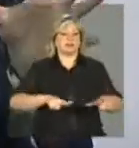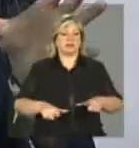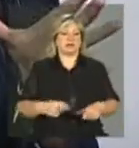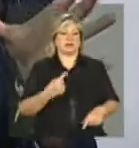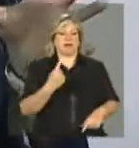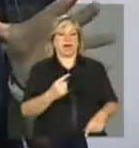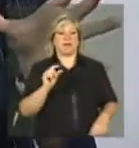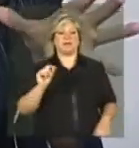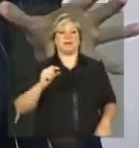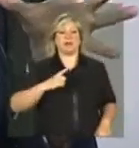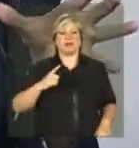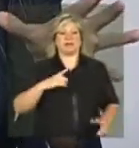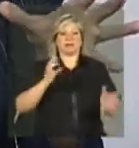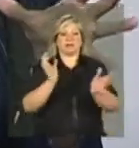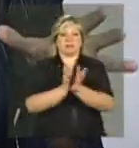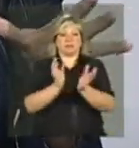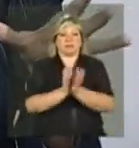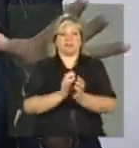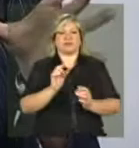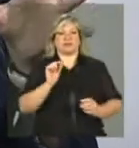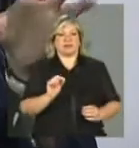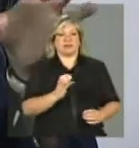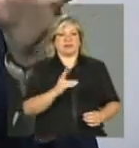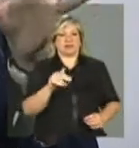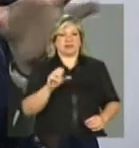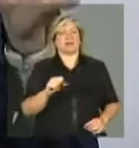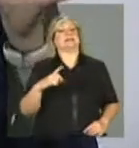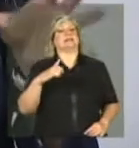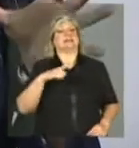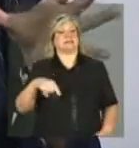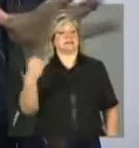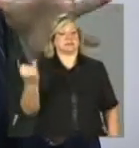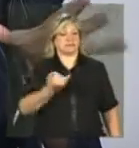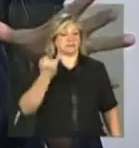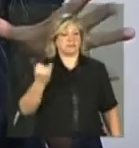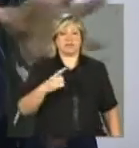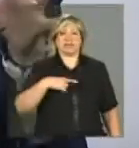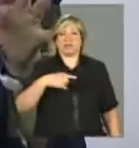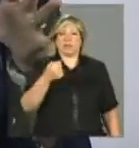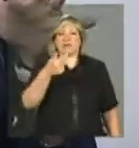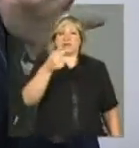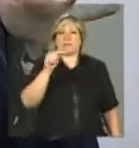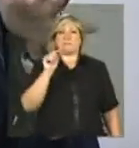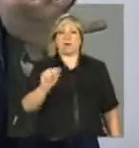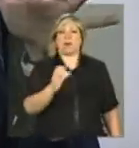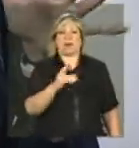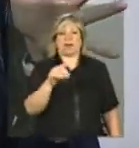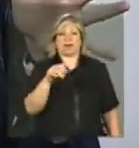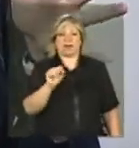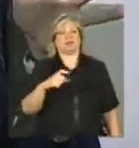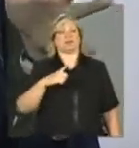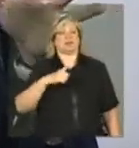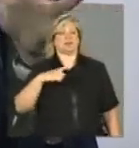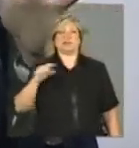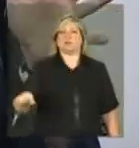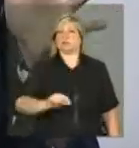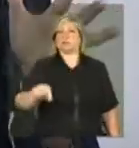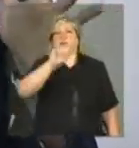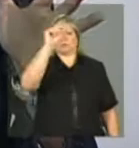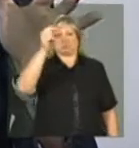Referência de Assistência Social, que é o CRAS. A gente tem hoje mais de 7 mil CRAS no Brasil, cerca de 117